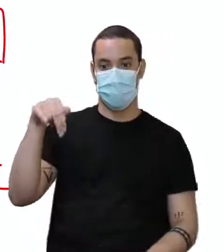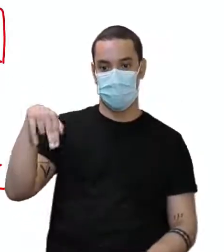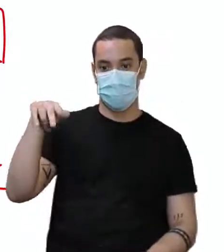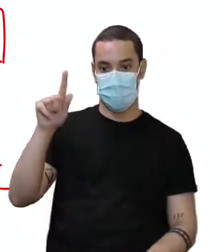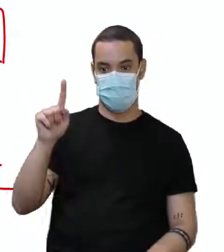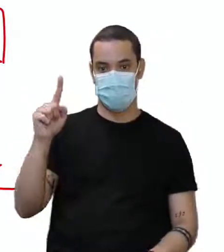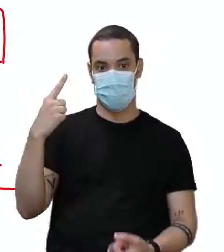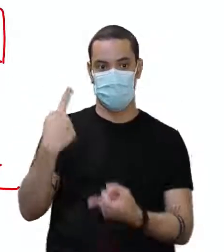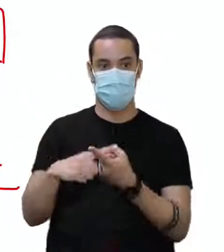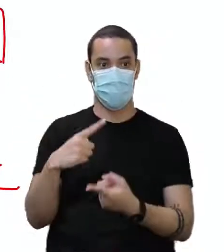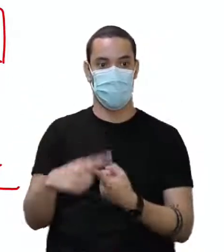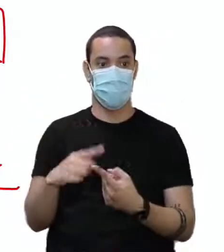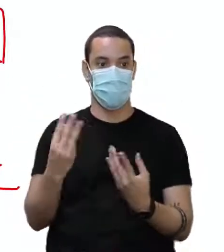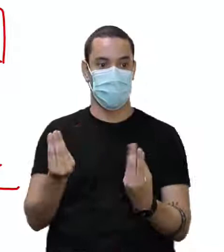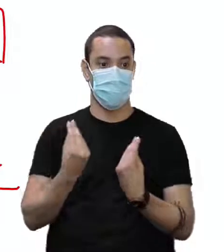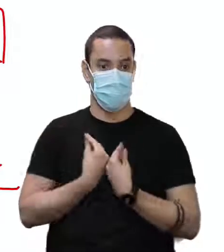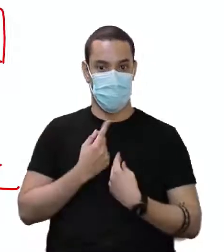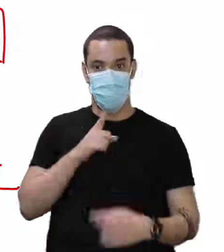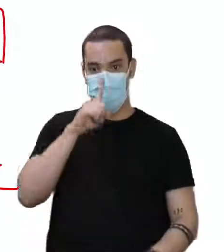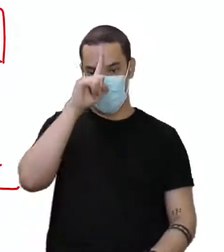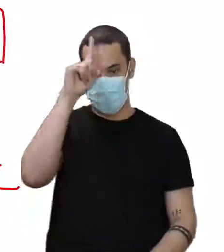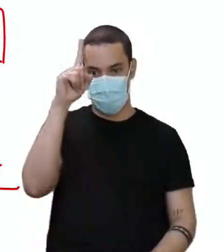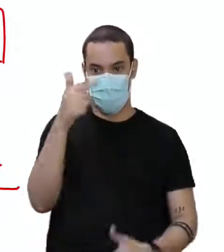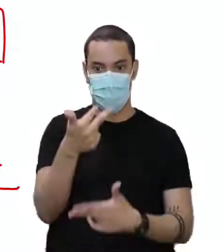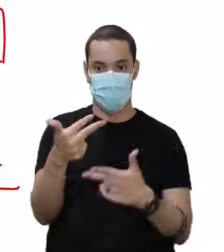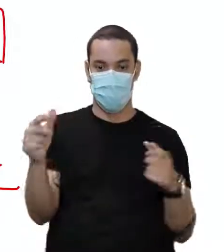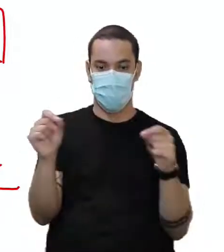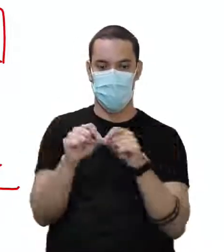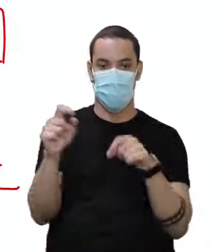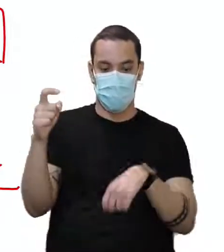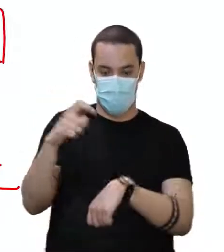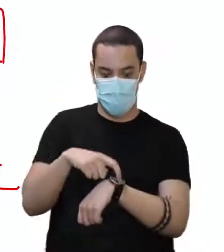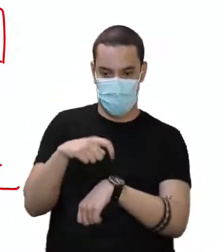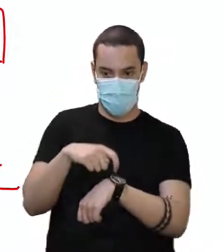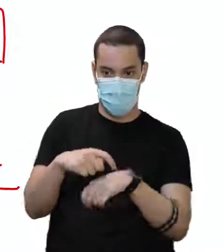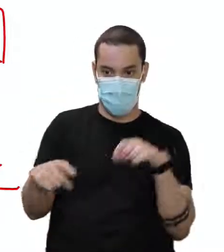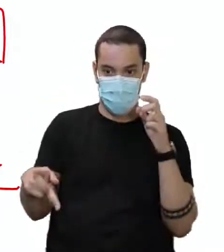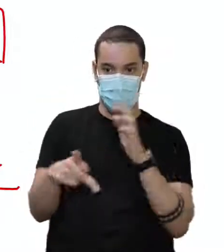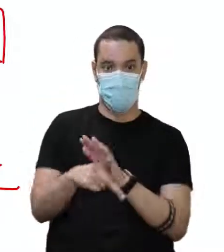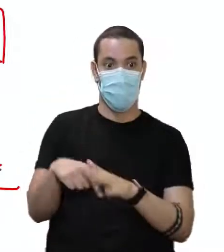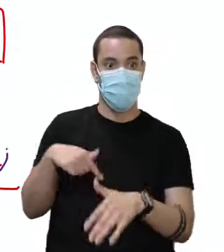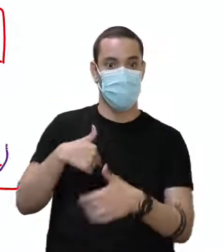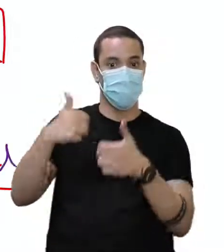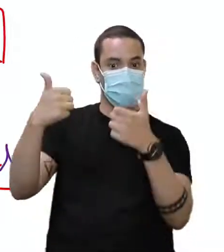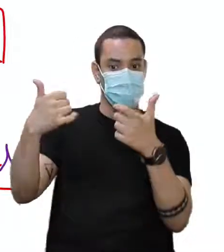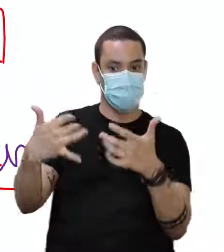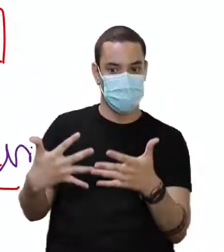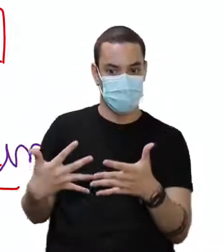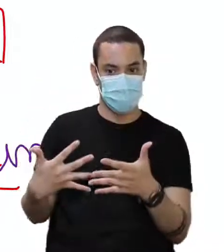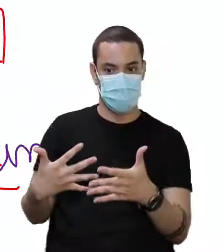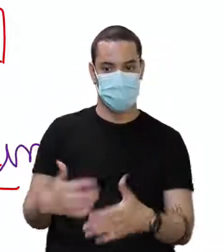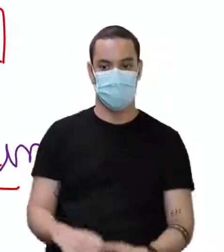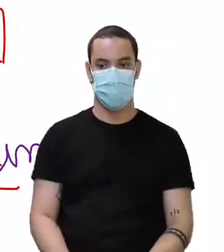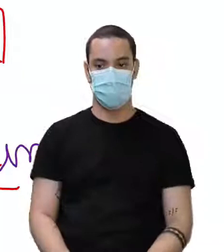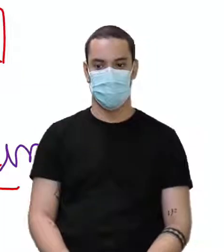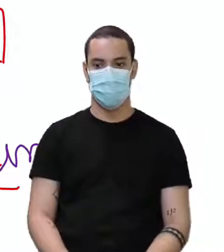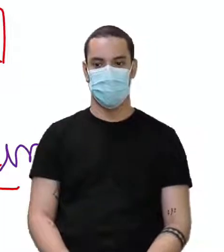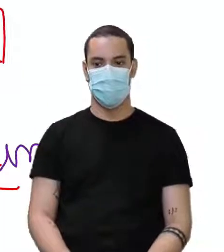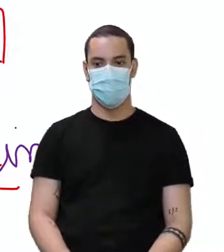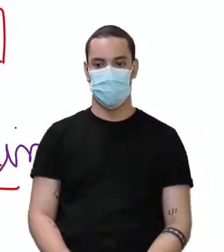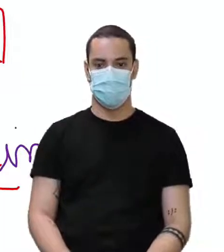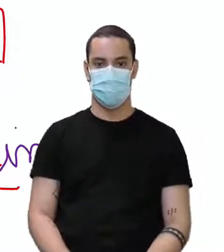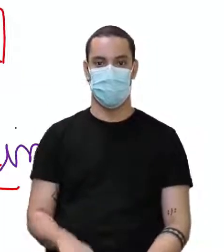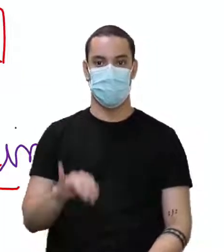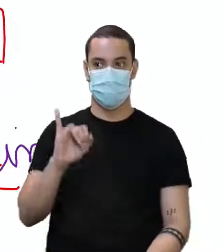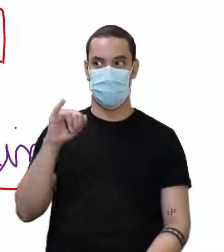porque ele vai dar essa ideia de algo que está acontecendo no momento da fala. Então esse ing só foi acrescentado assim, ó, no